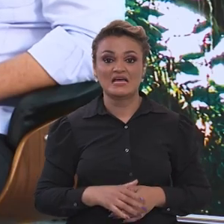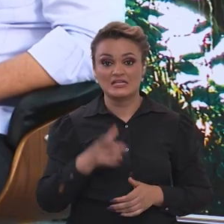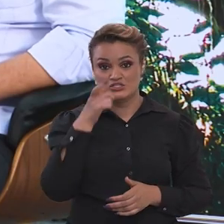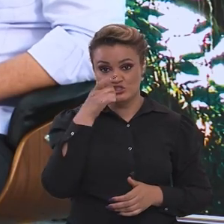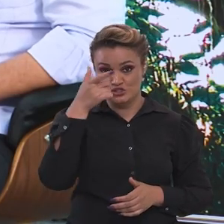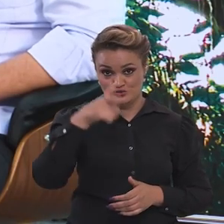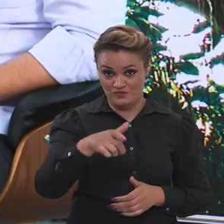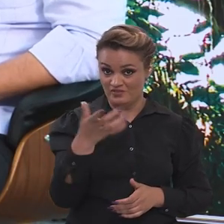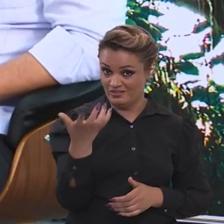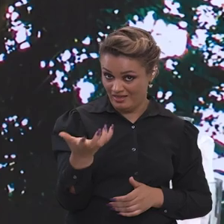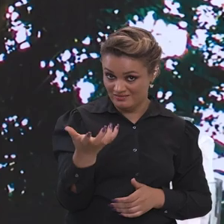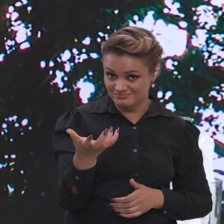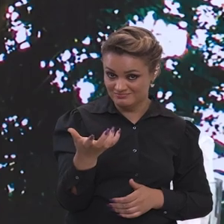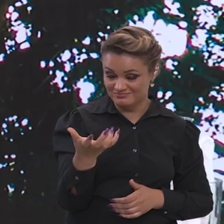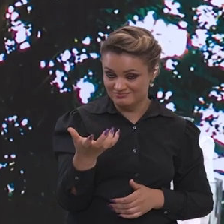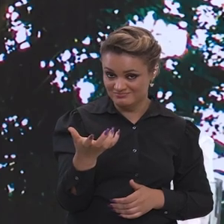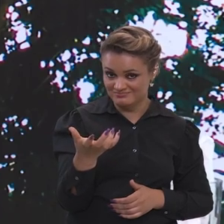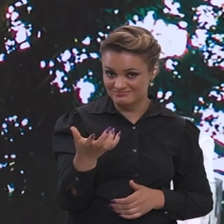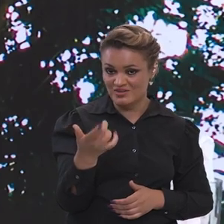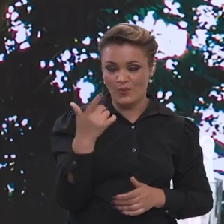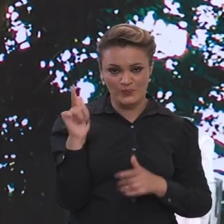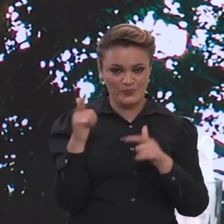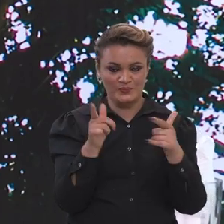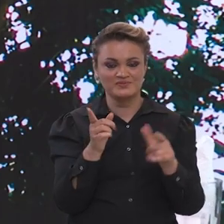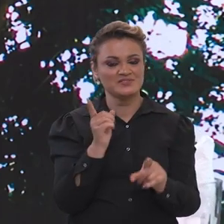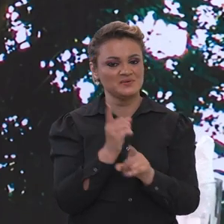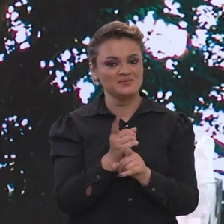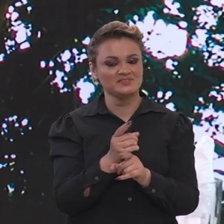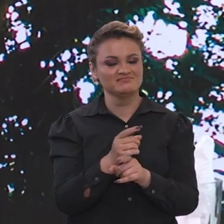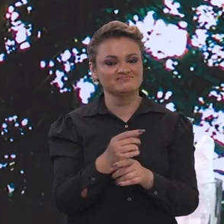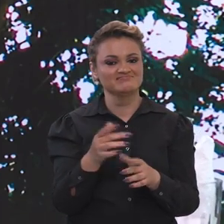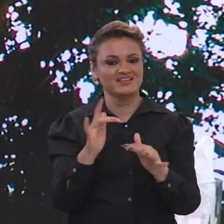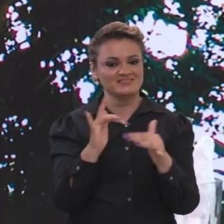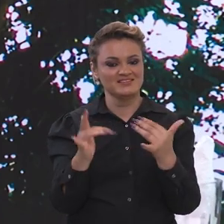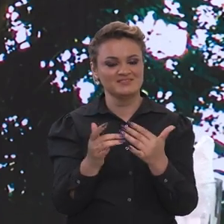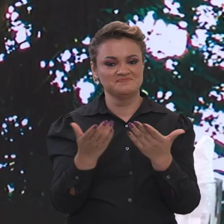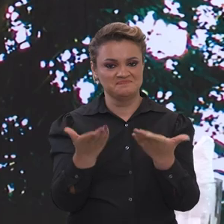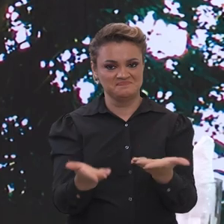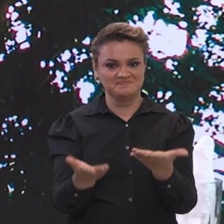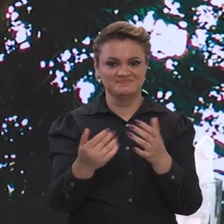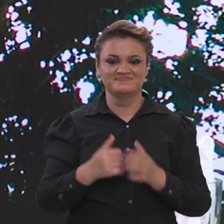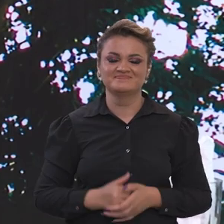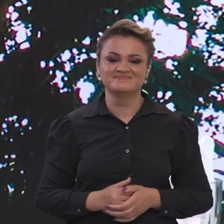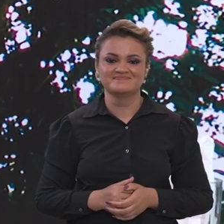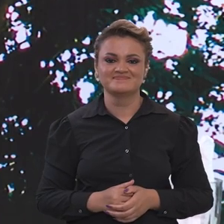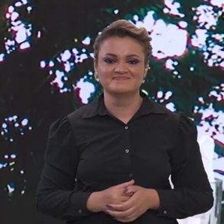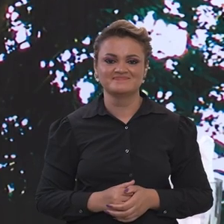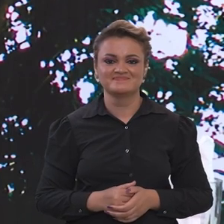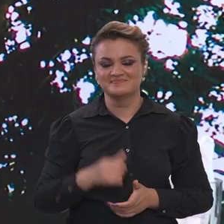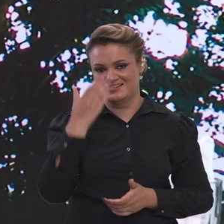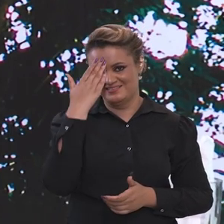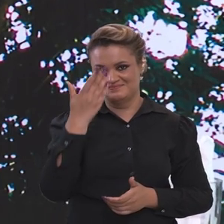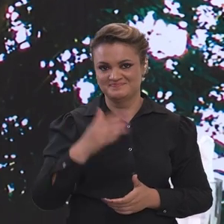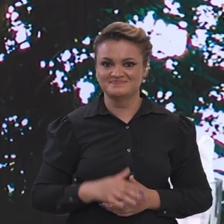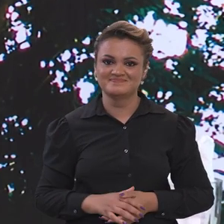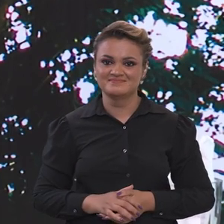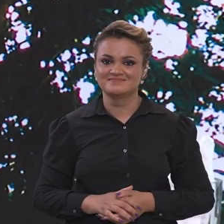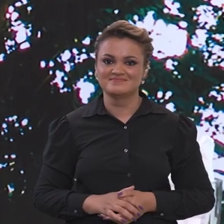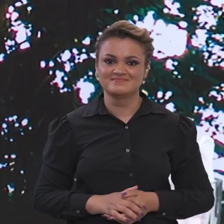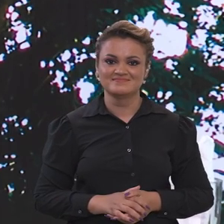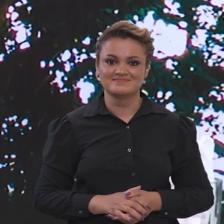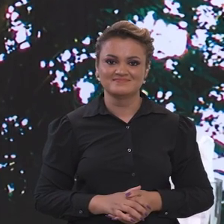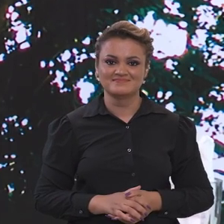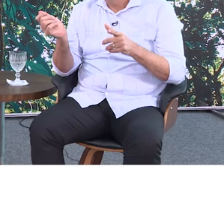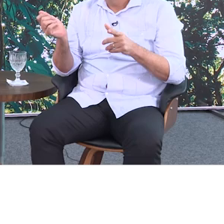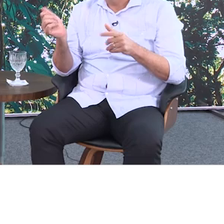em Pauta fica por aqui. Se você quiser rever esta entrevista e outras também, é só acessar as nossas redes sociais.